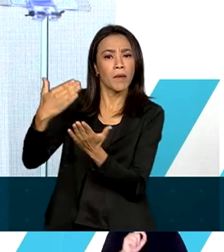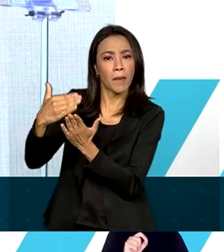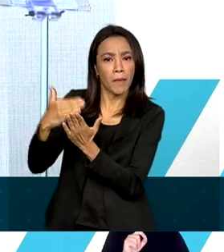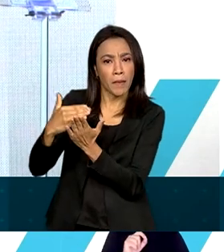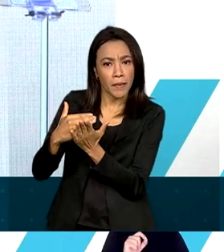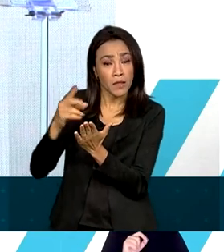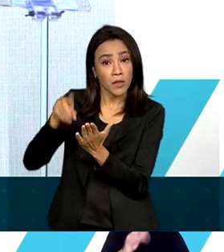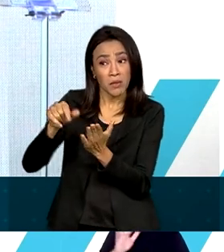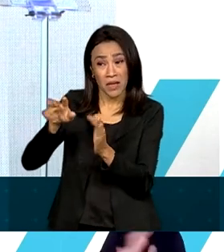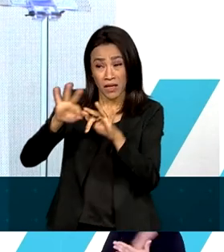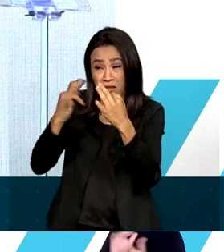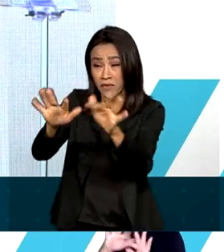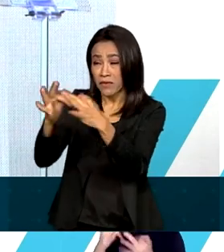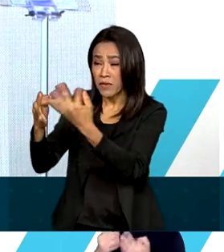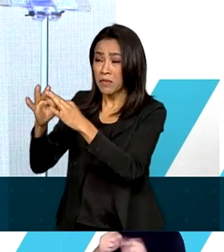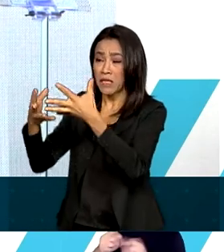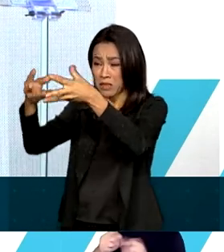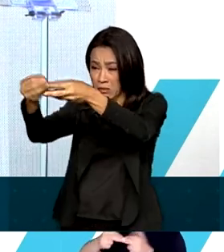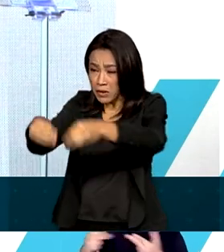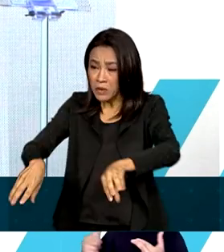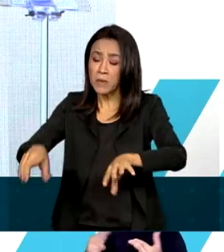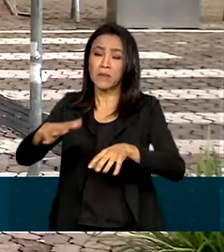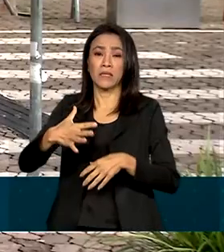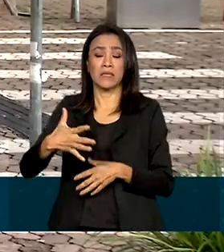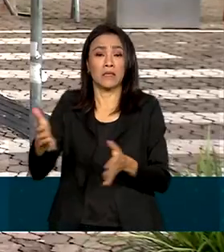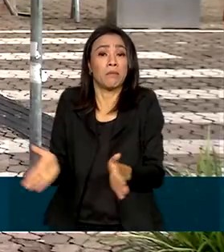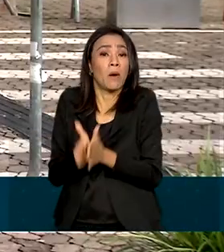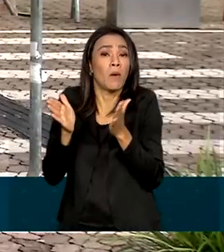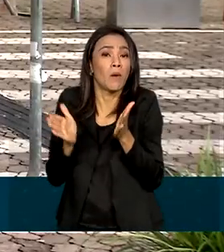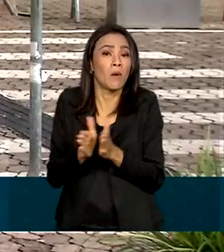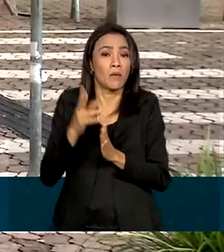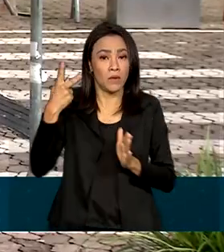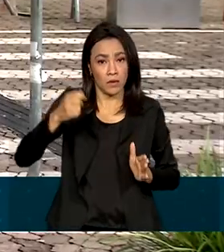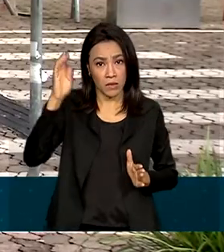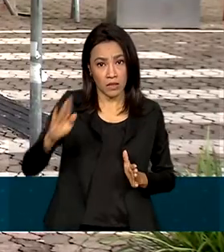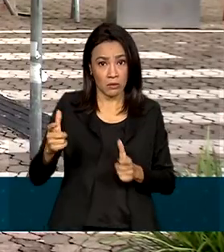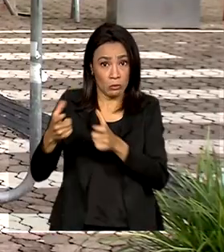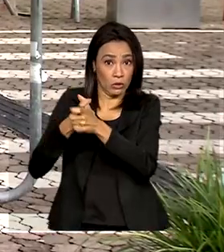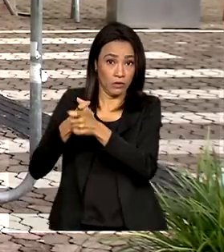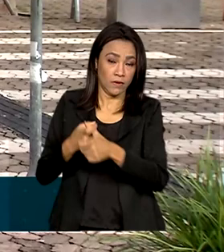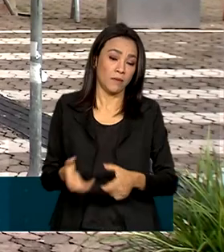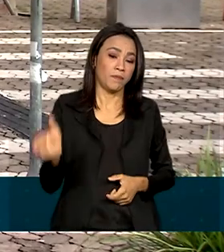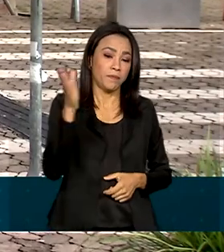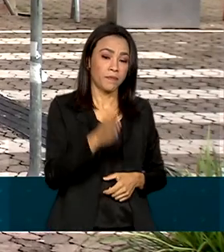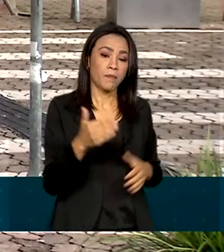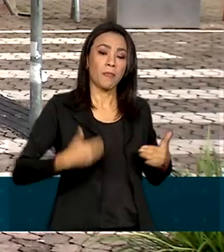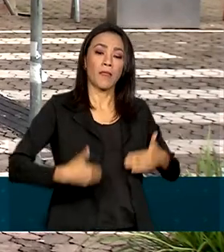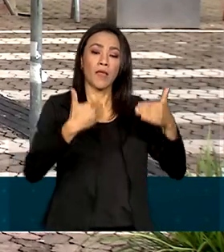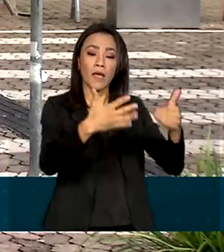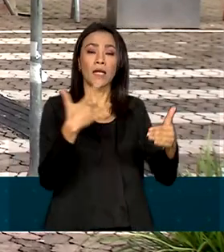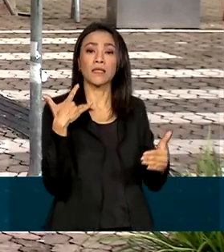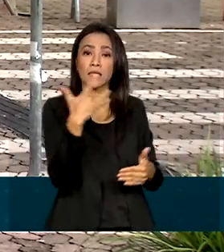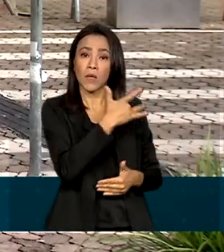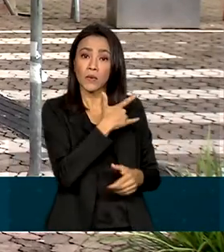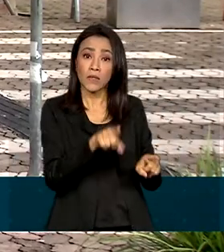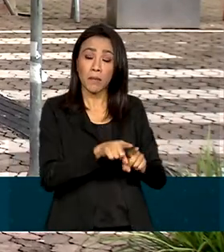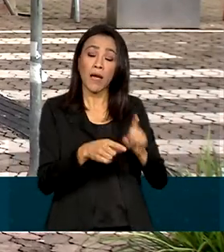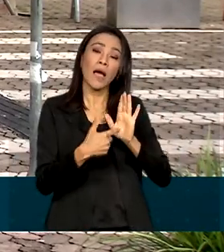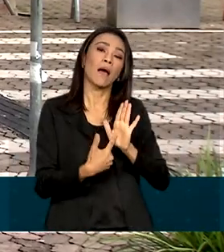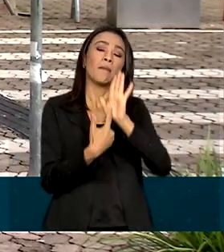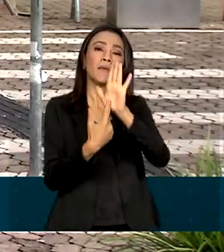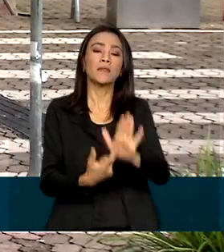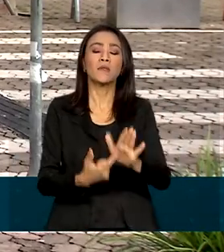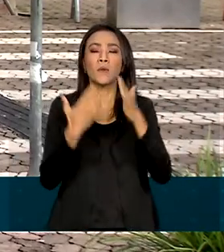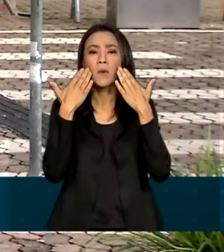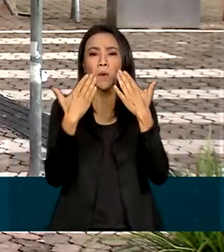inadimplência das famílias, sobretudo das famílias pobres no Brasil. Em Brasília, o Grupo de Trabalho da Saúde apresentou aos jornalistas um panorama